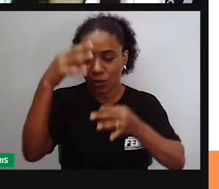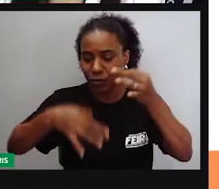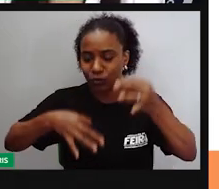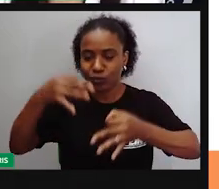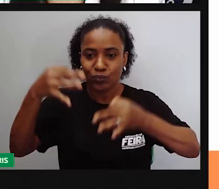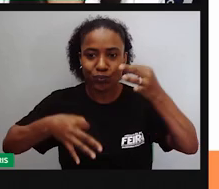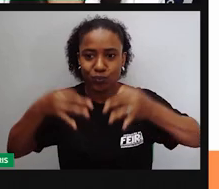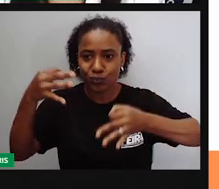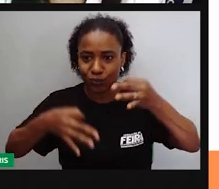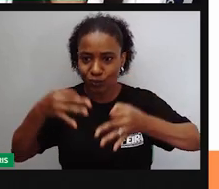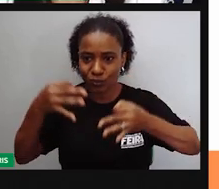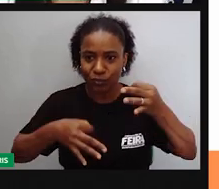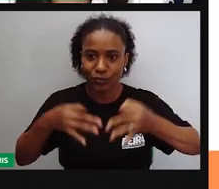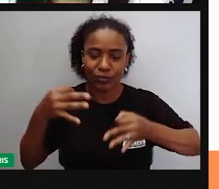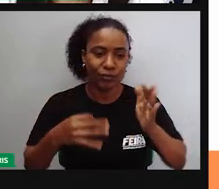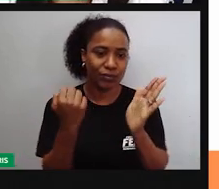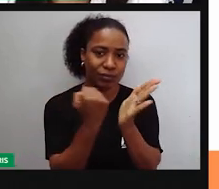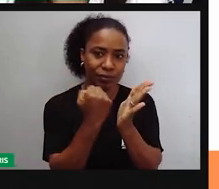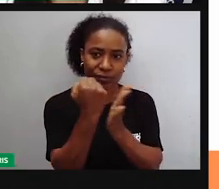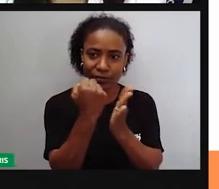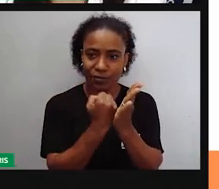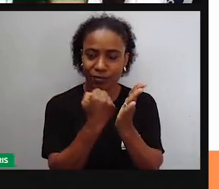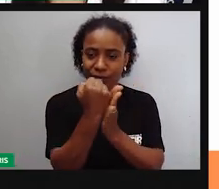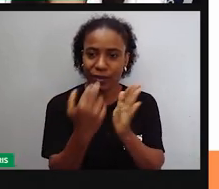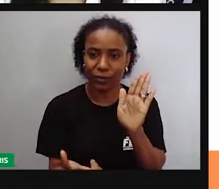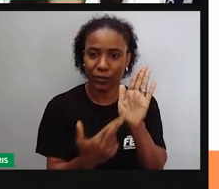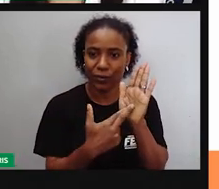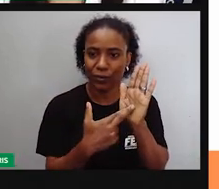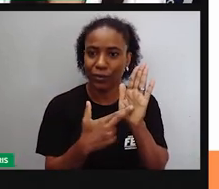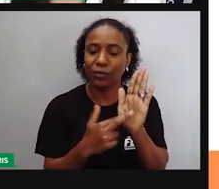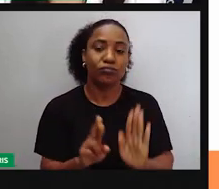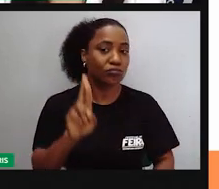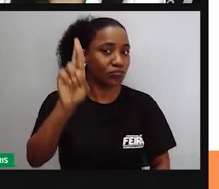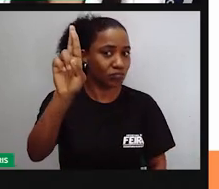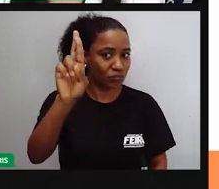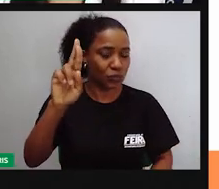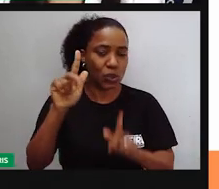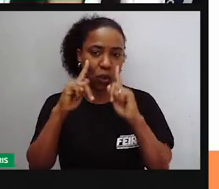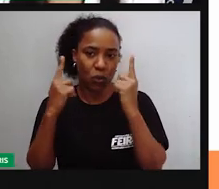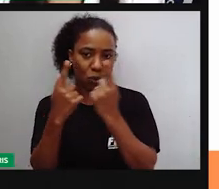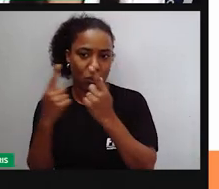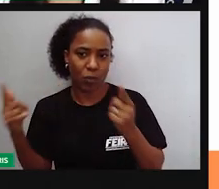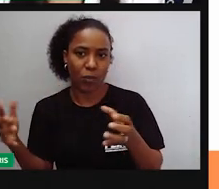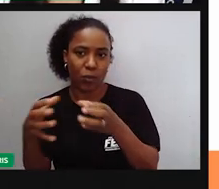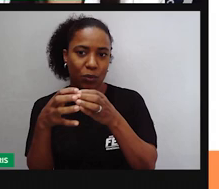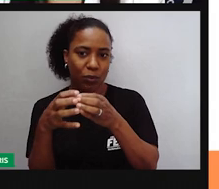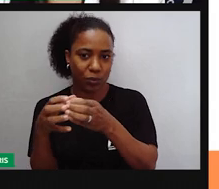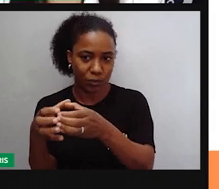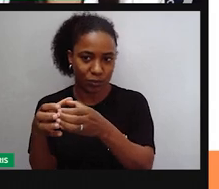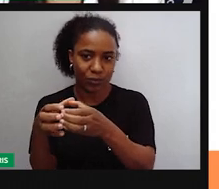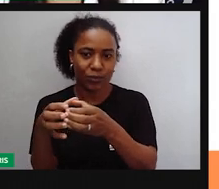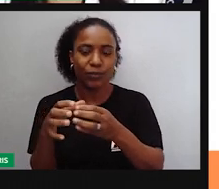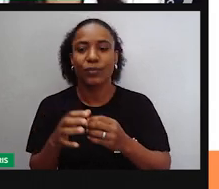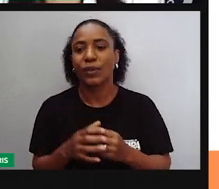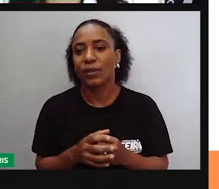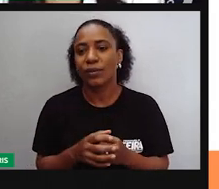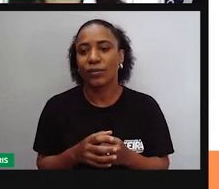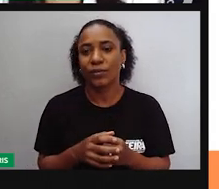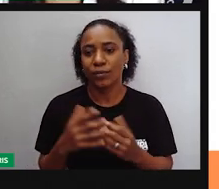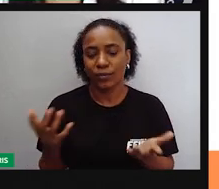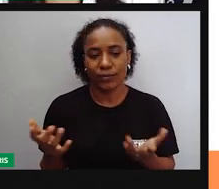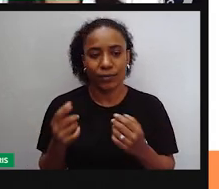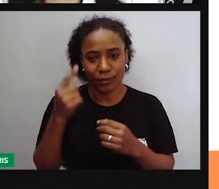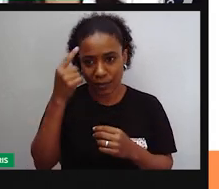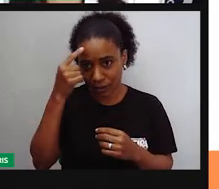entende ali como uma representação, não é? De grupo ou que seja aí individual, quando a gente